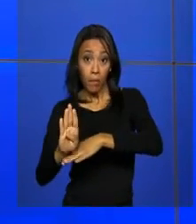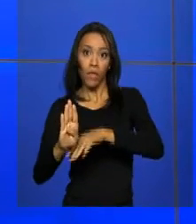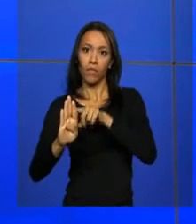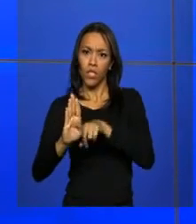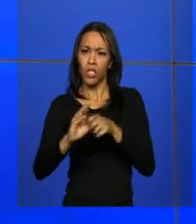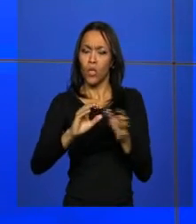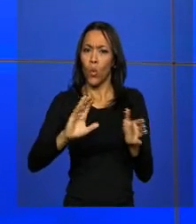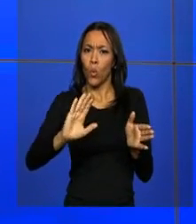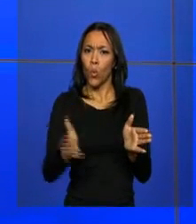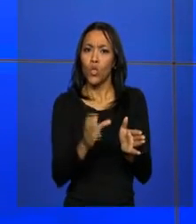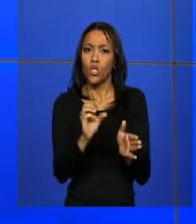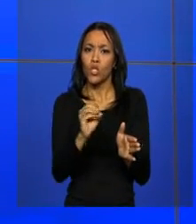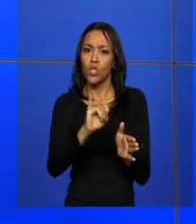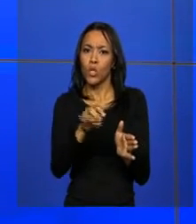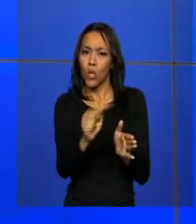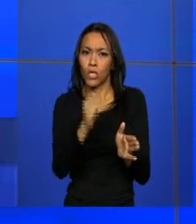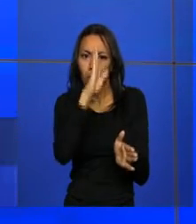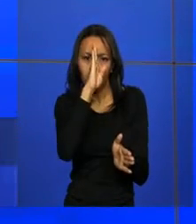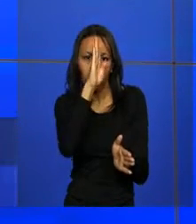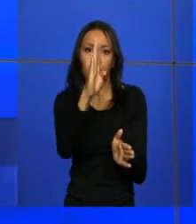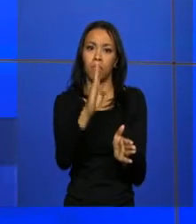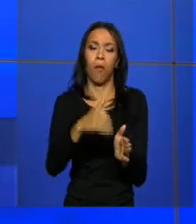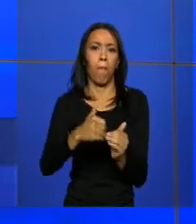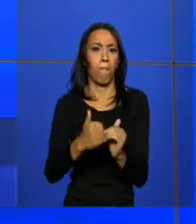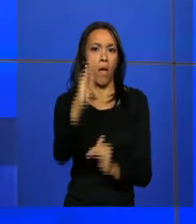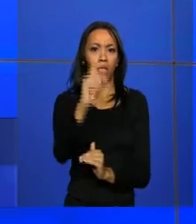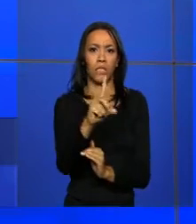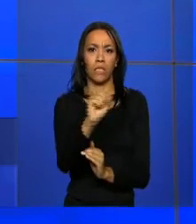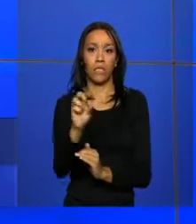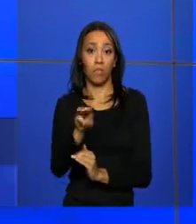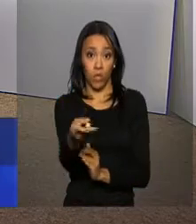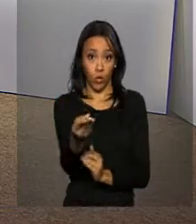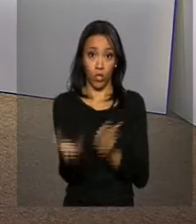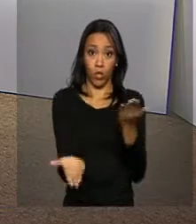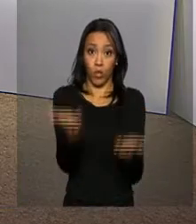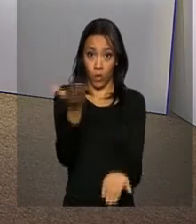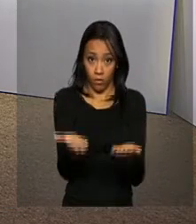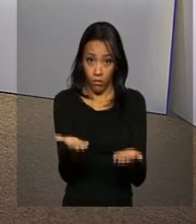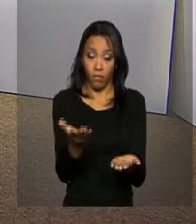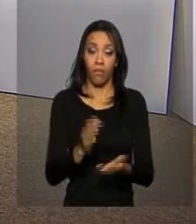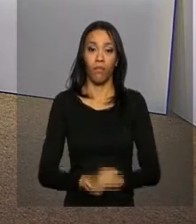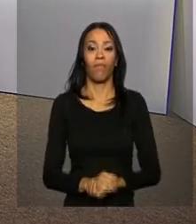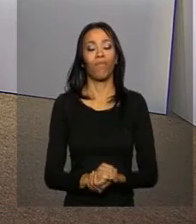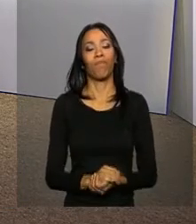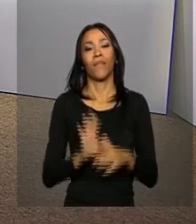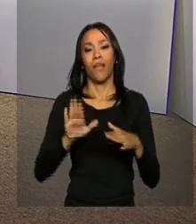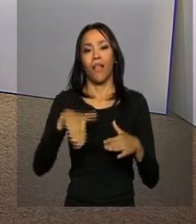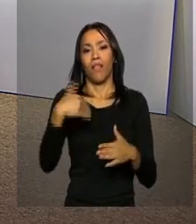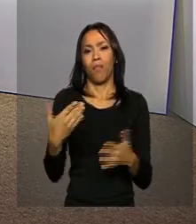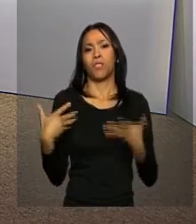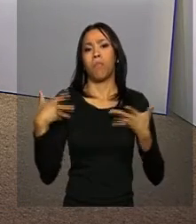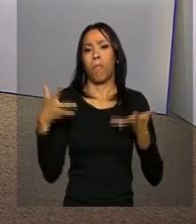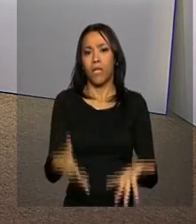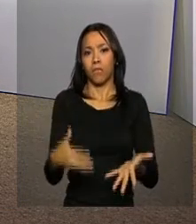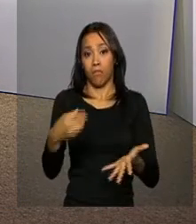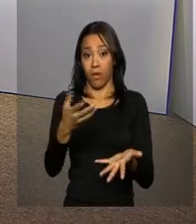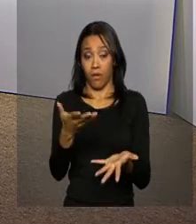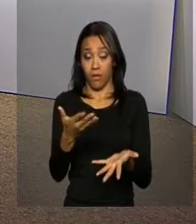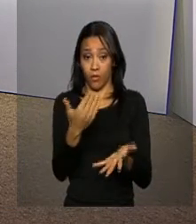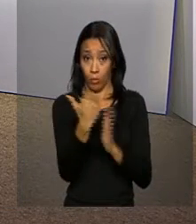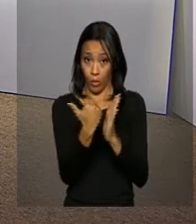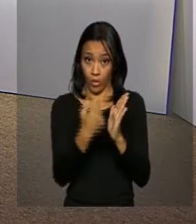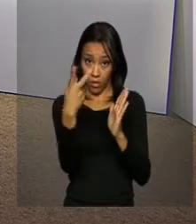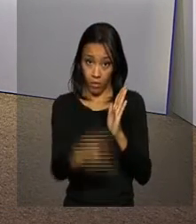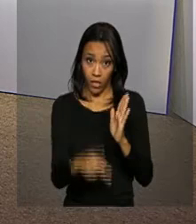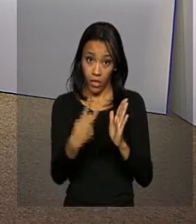é o principal destaque e deverá atingir mais de 100 milhões de toneladas. Após participar do programa Bom Dia, ministro, Aldo Rebelo,